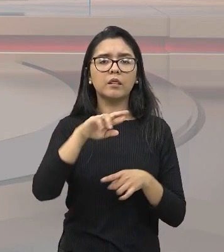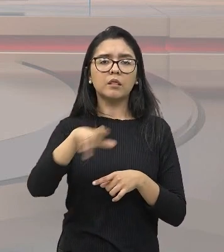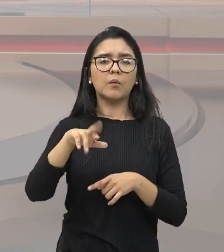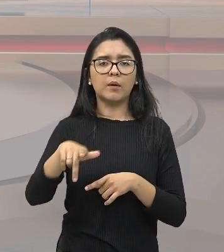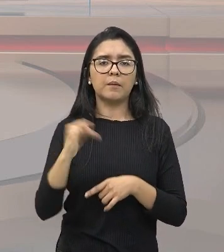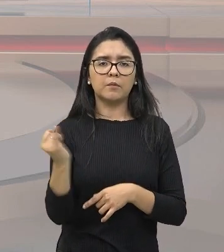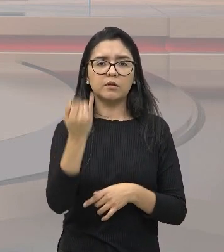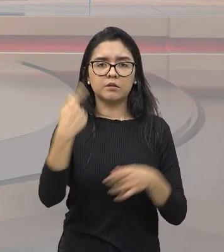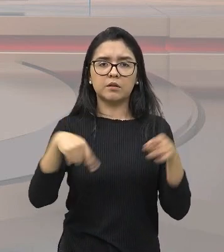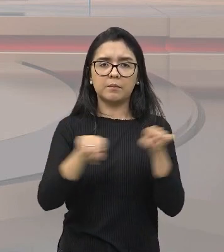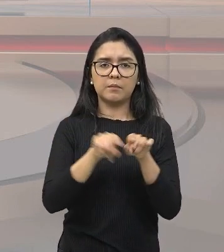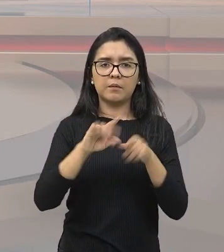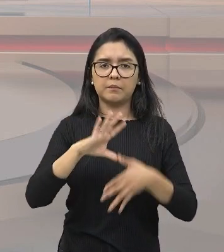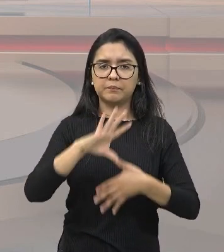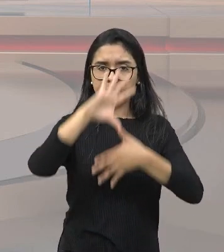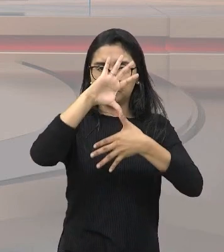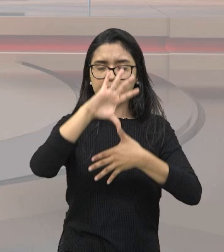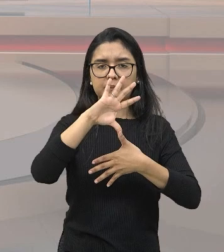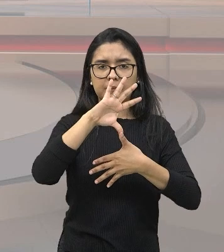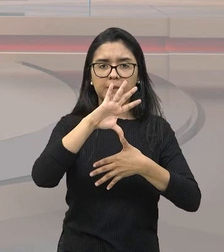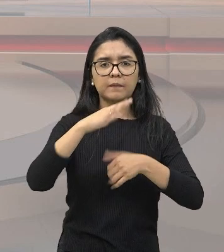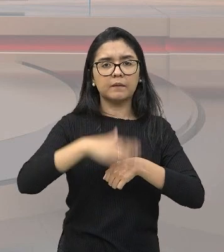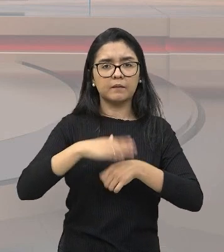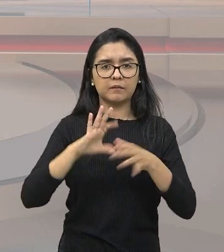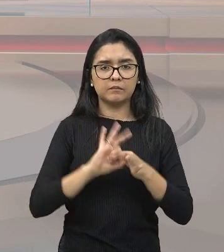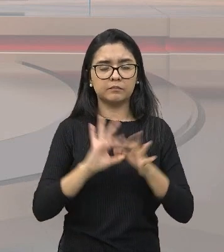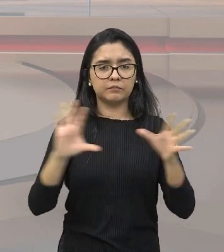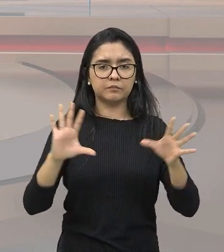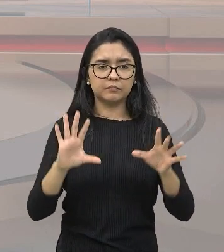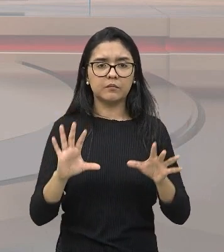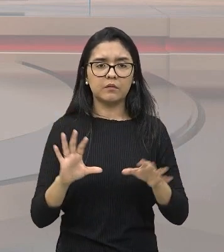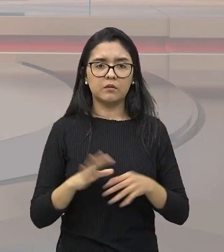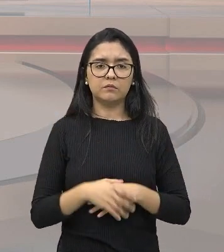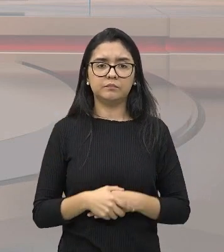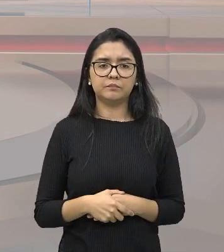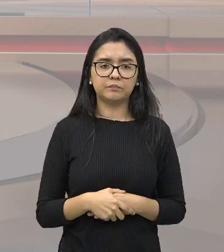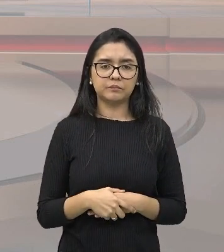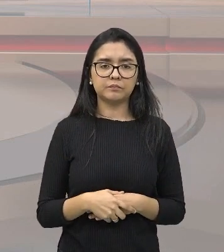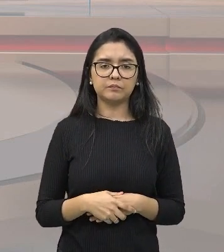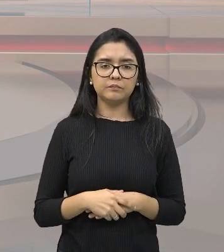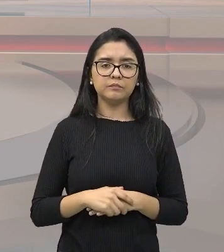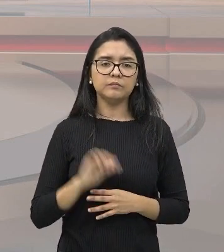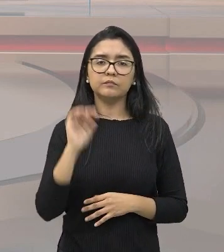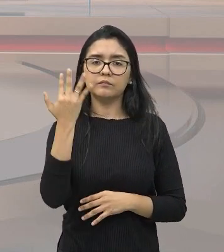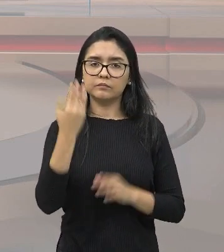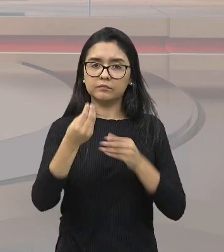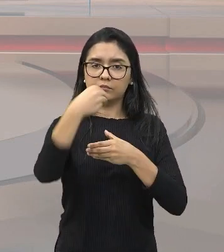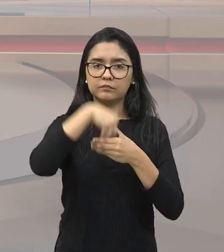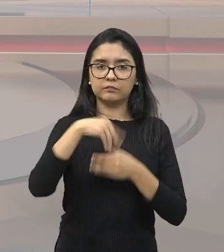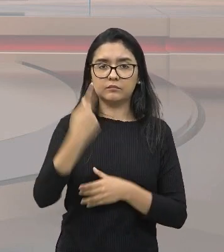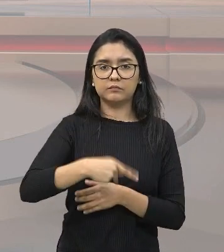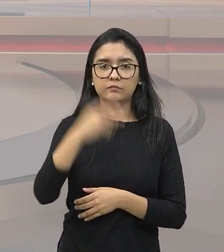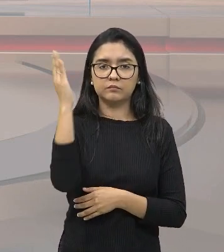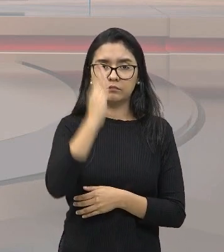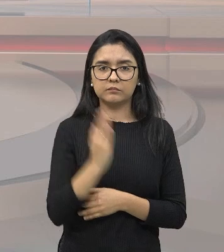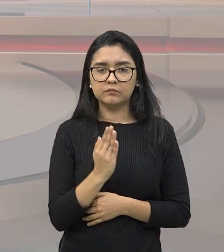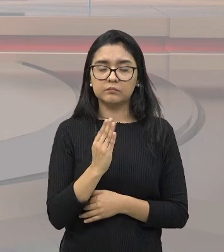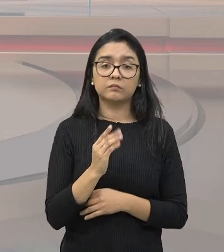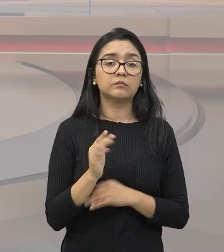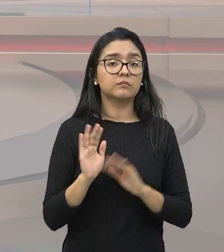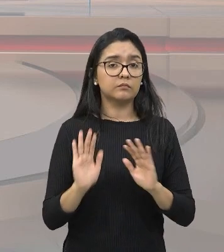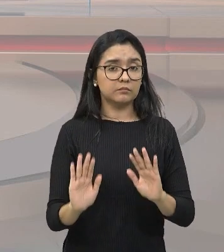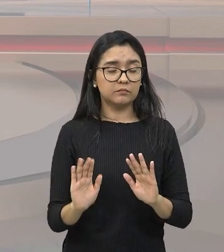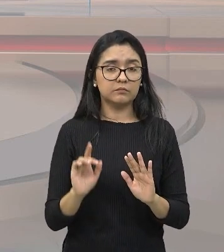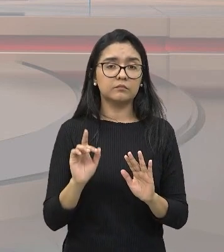também importante para os processos de independência que aconteceram aqui dentro do Brasil. Que, inclusive,